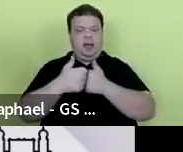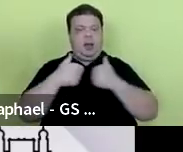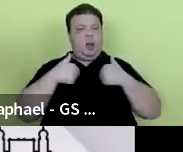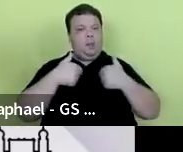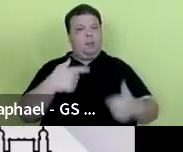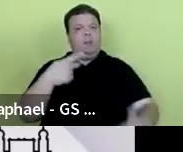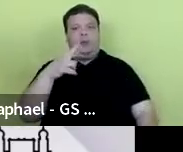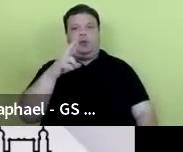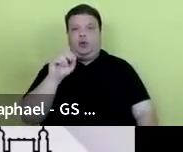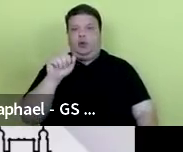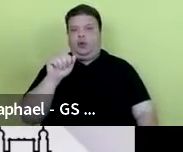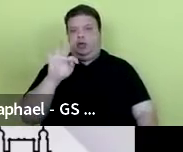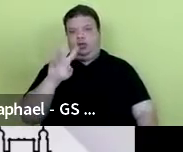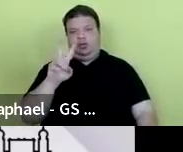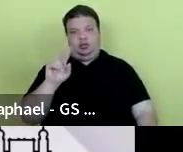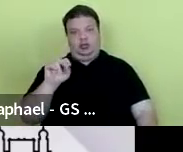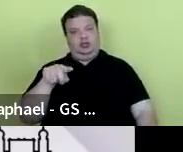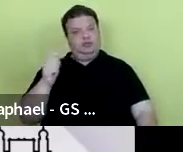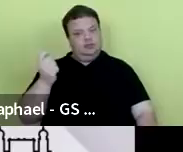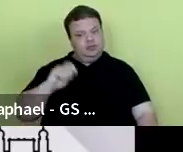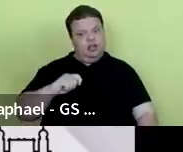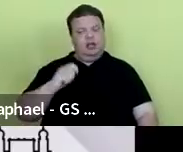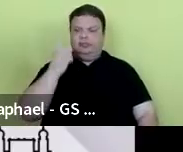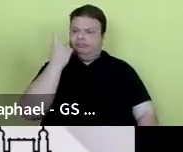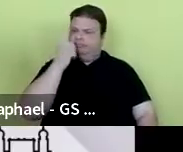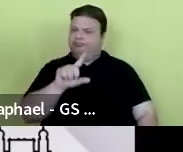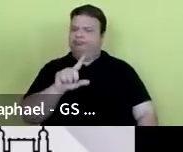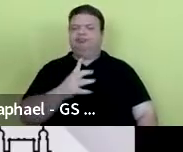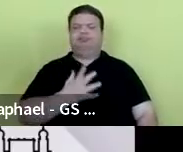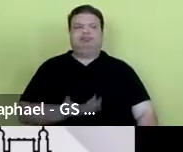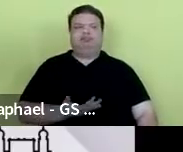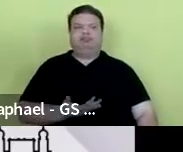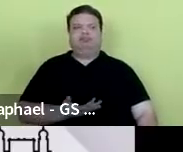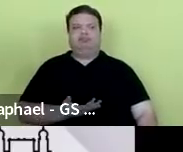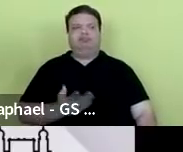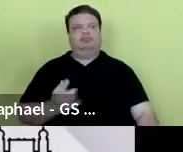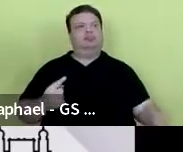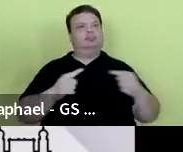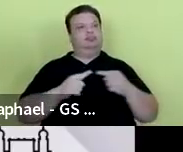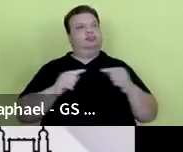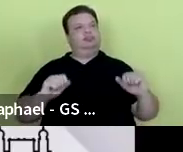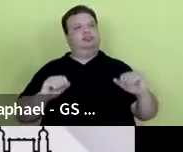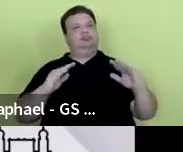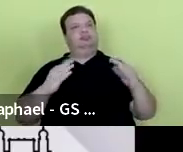realmente possam estar de maneira bastante